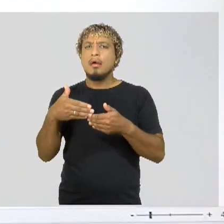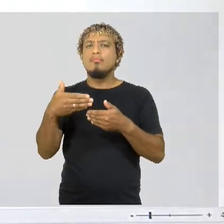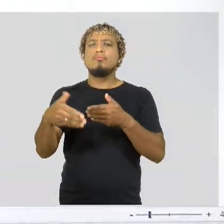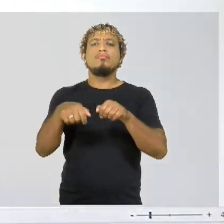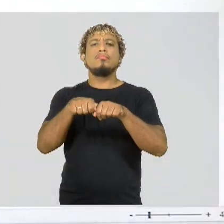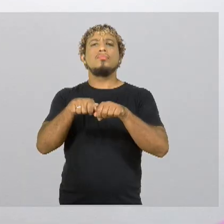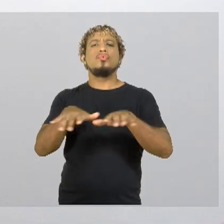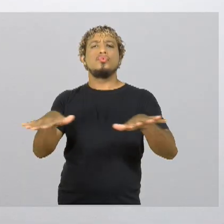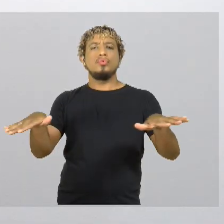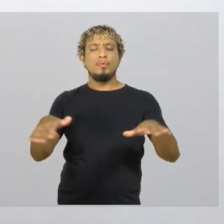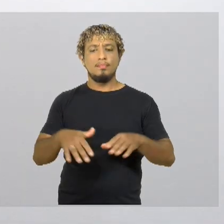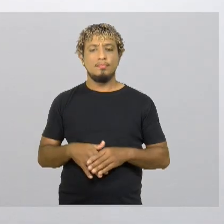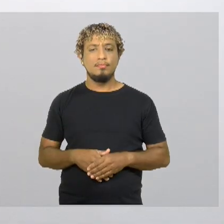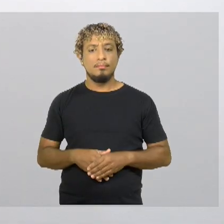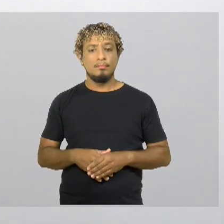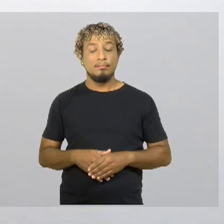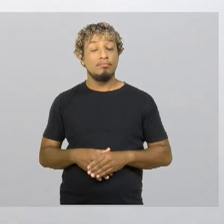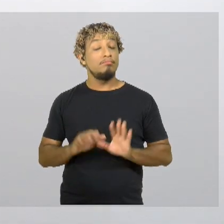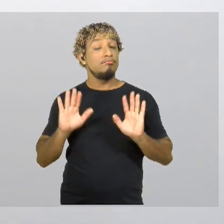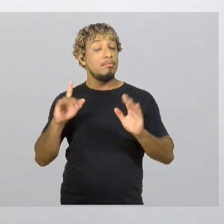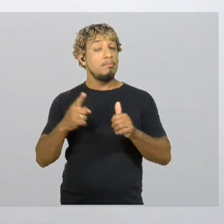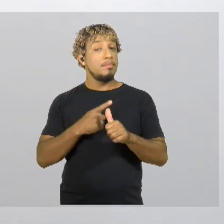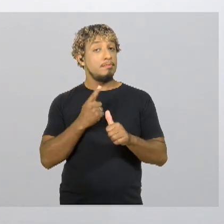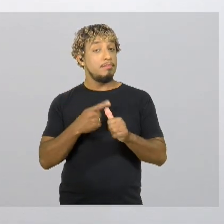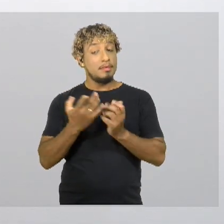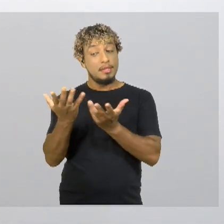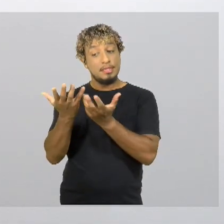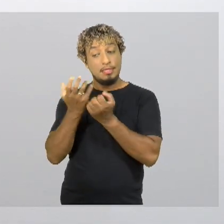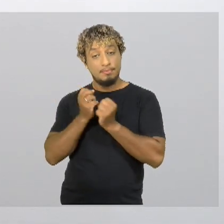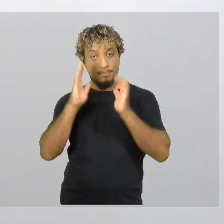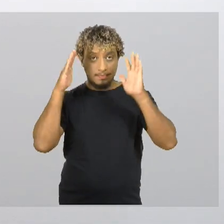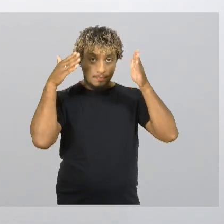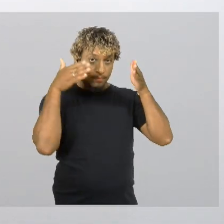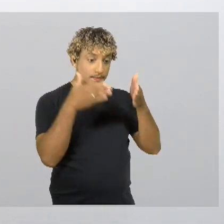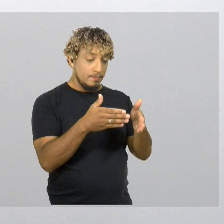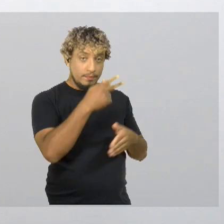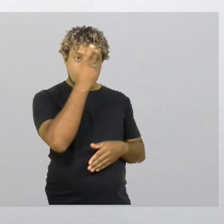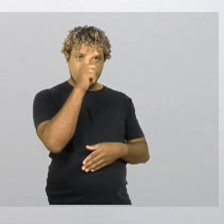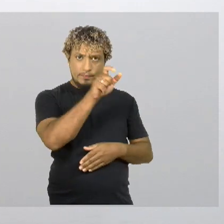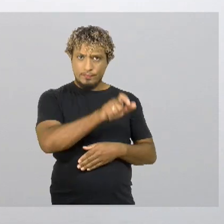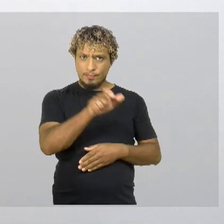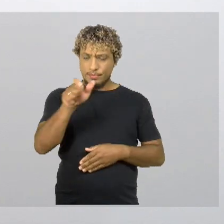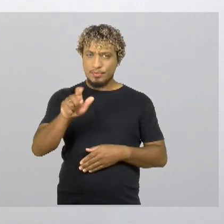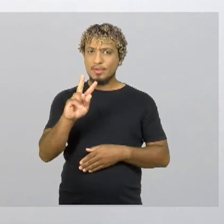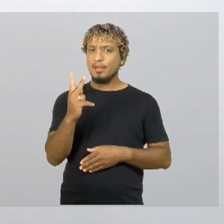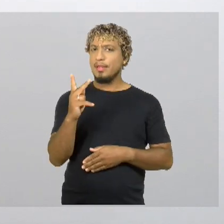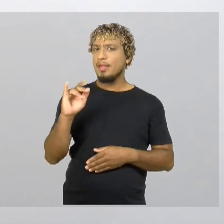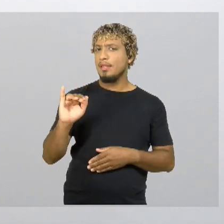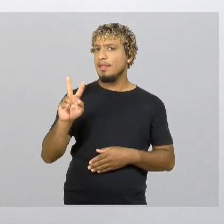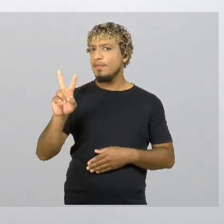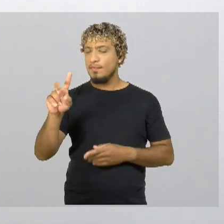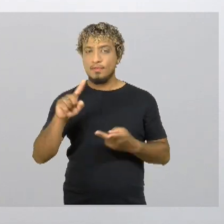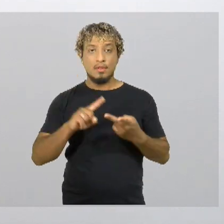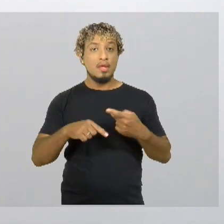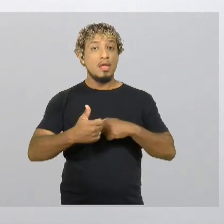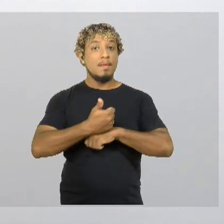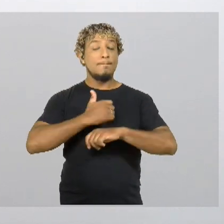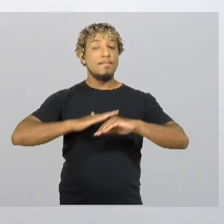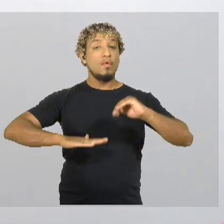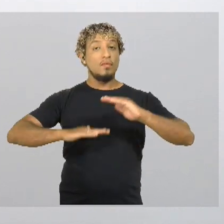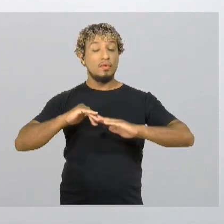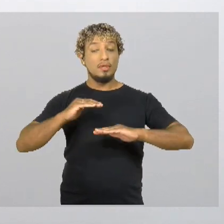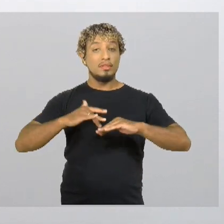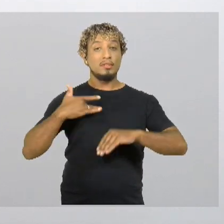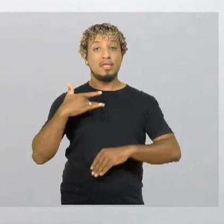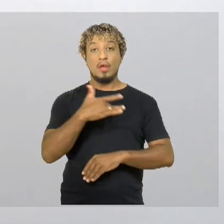no público-alvo. Veio para públicos específicos, que foi pessoas vivendo com HIV AIDS, profissionais de saúde que trabalham no